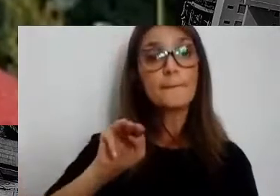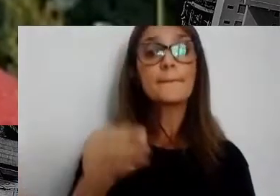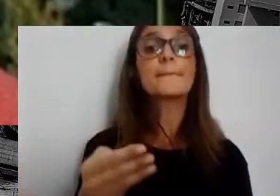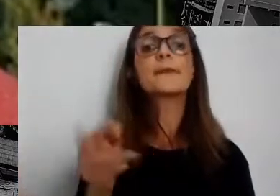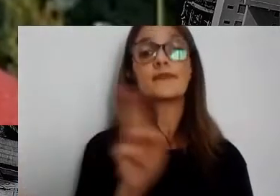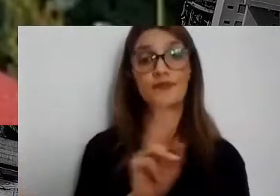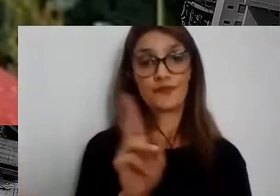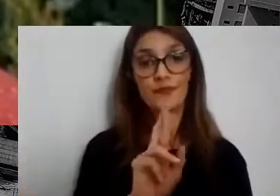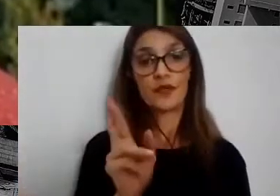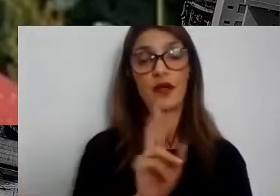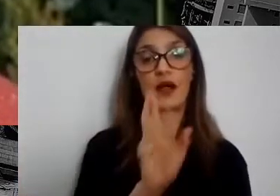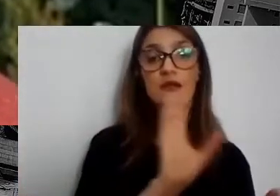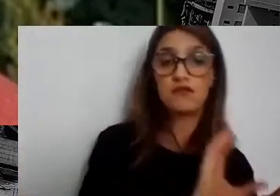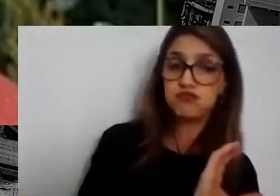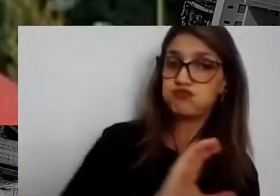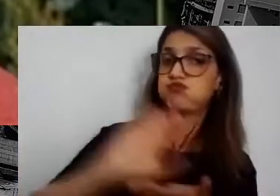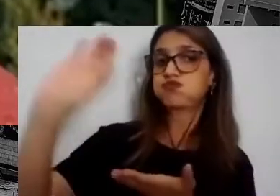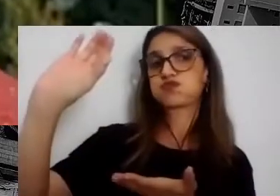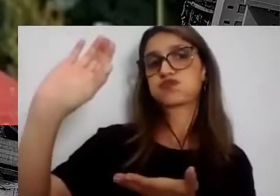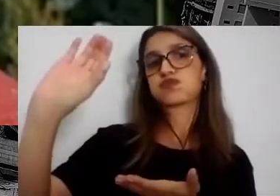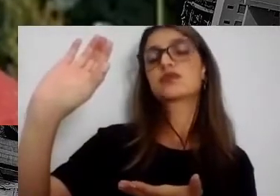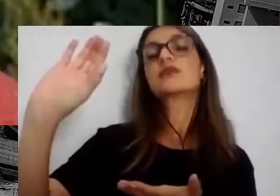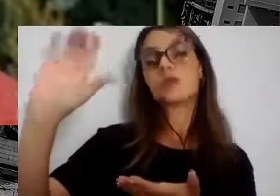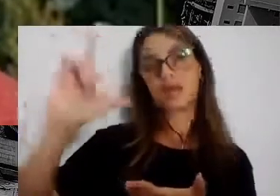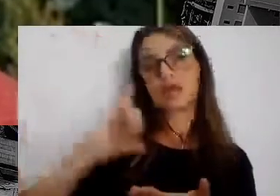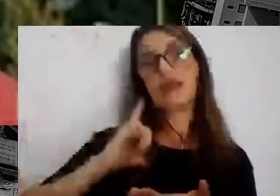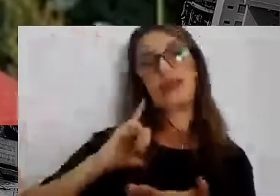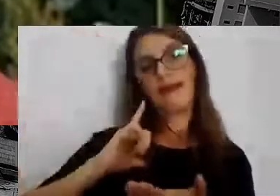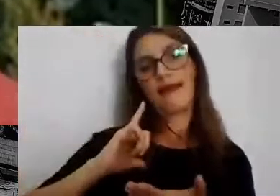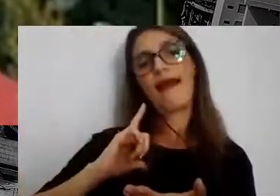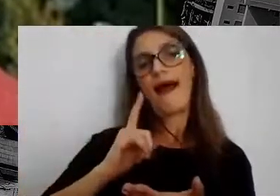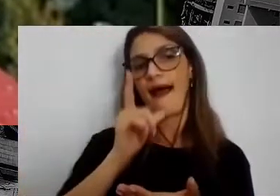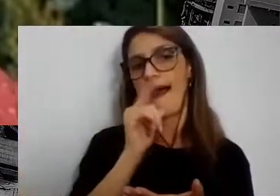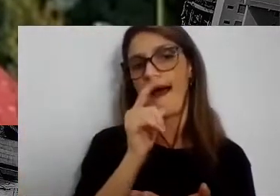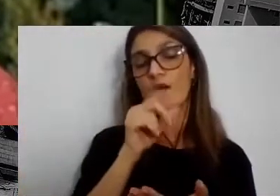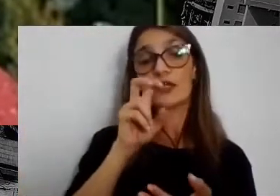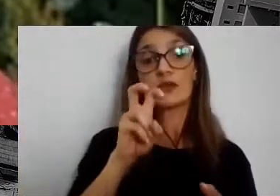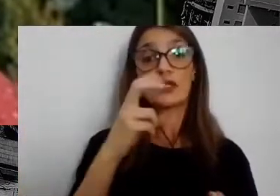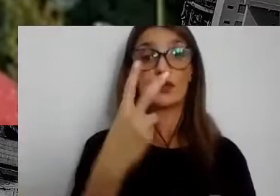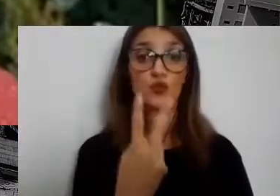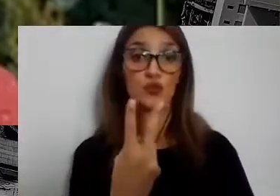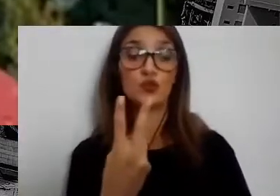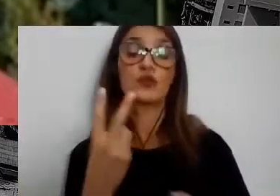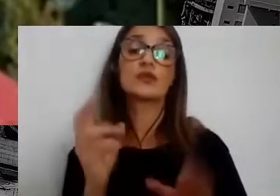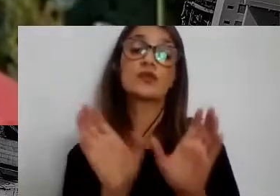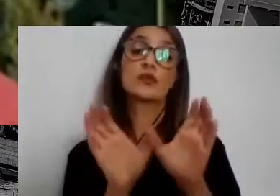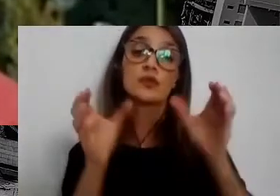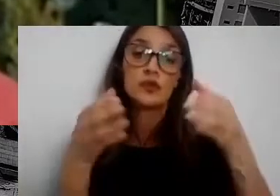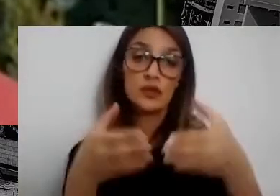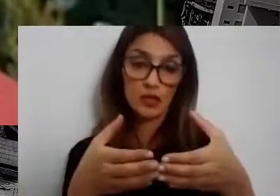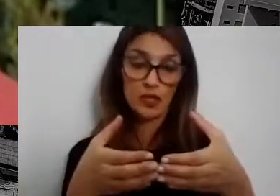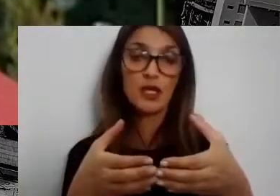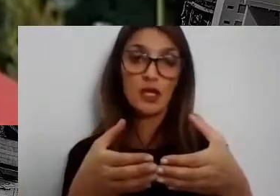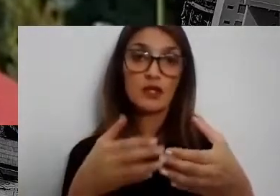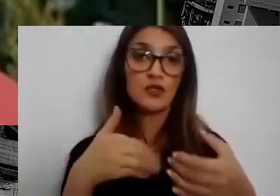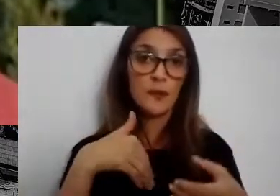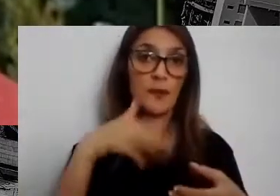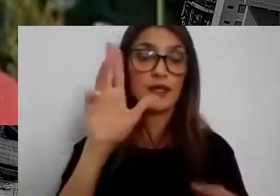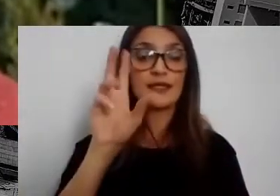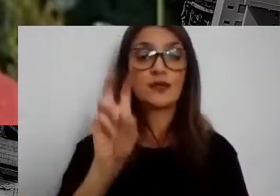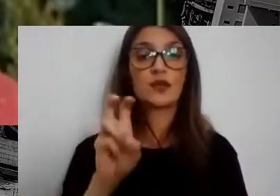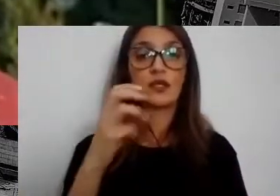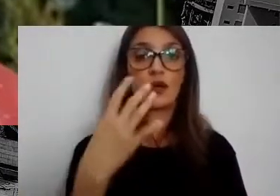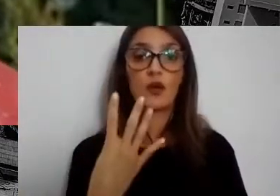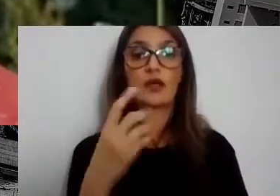destinados para acesso à água, em 52 comunidades que beneficiam mais de 54 mil